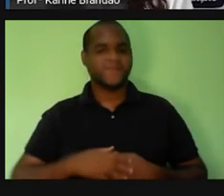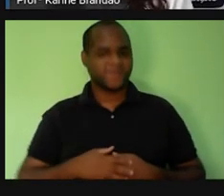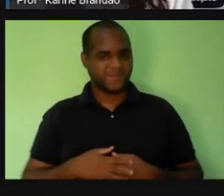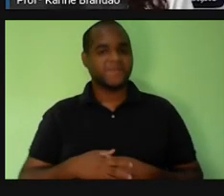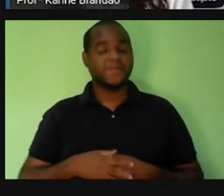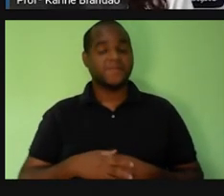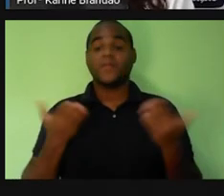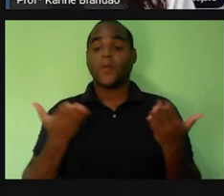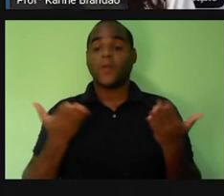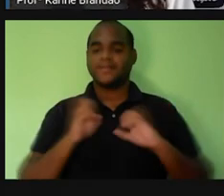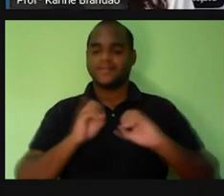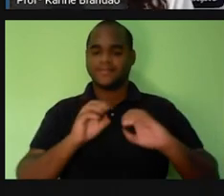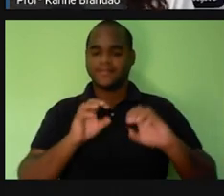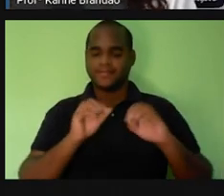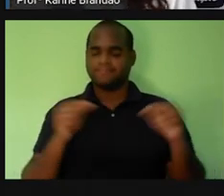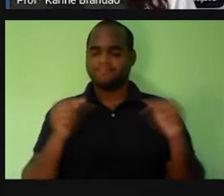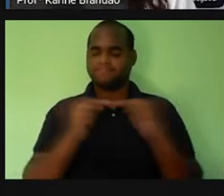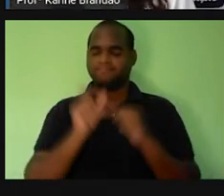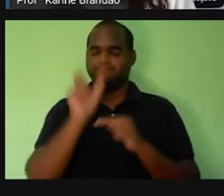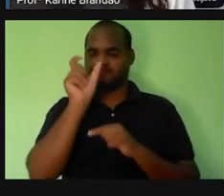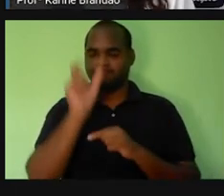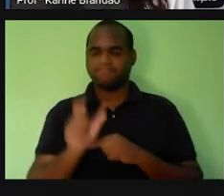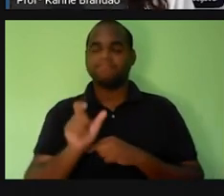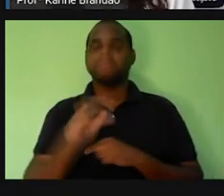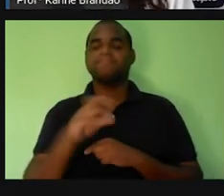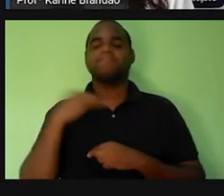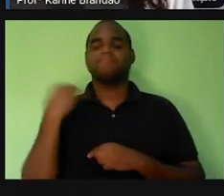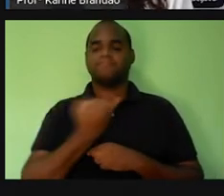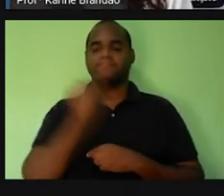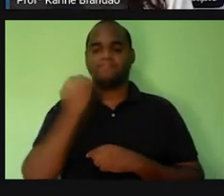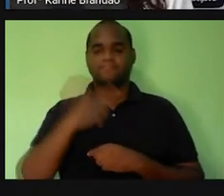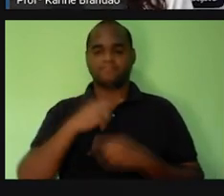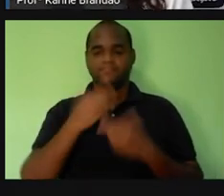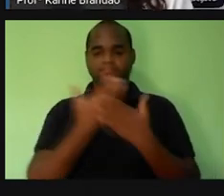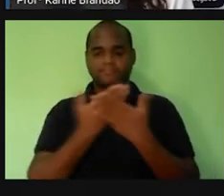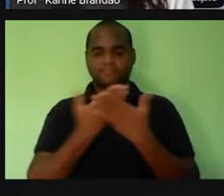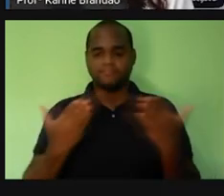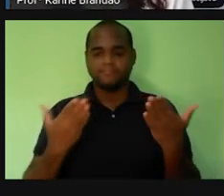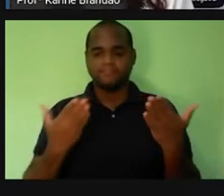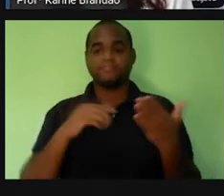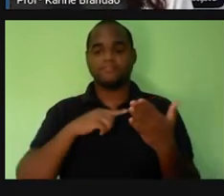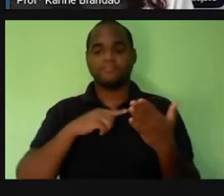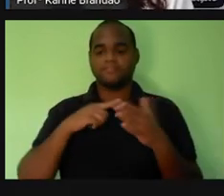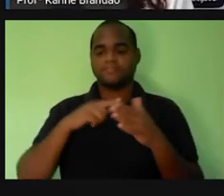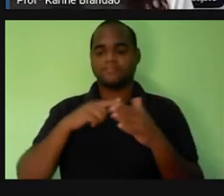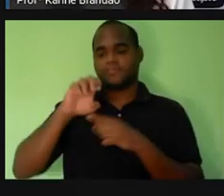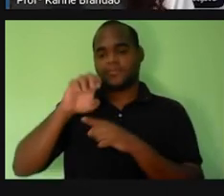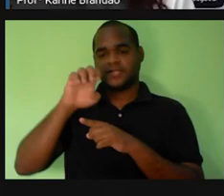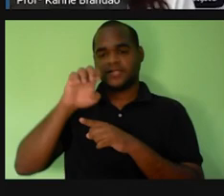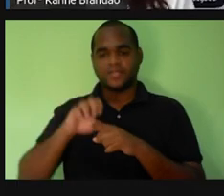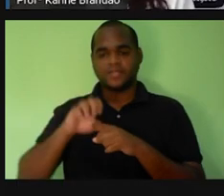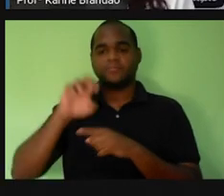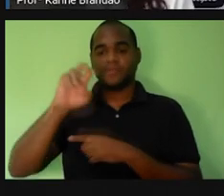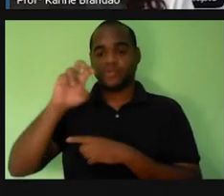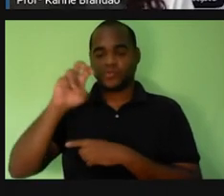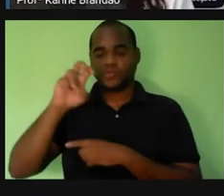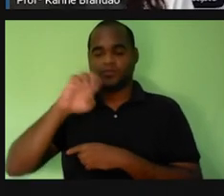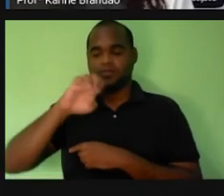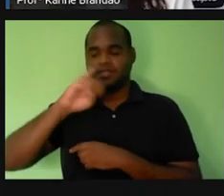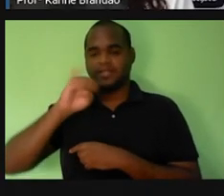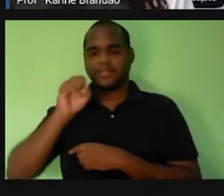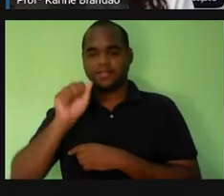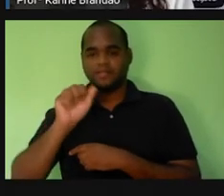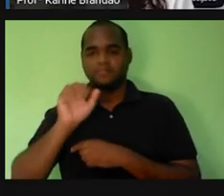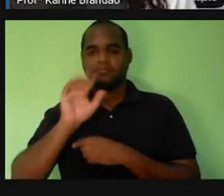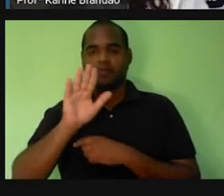aula específica para os alunos do estágio 5 da EJA, tá ok? Mas todos